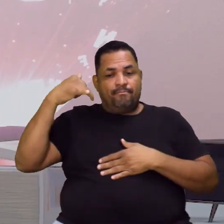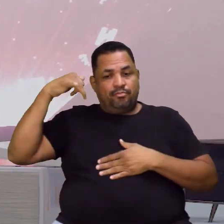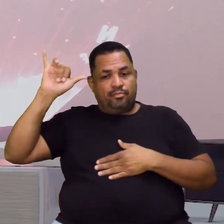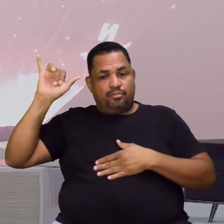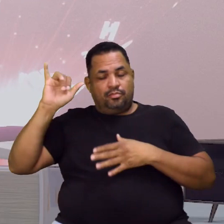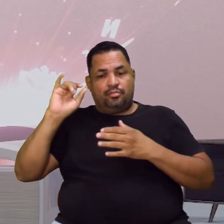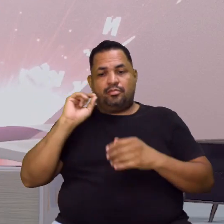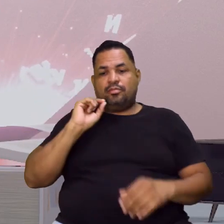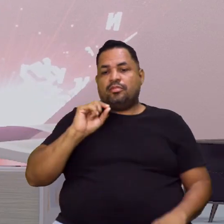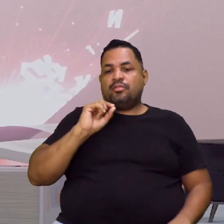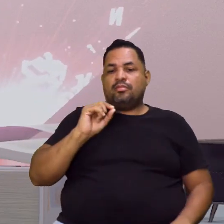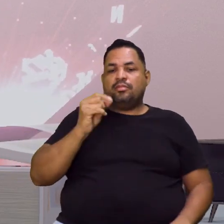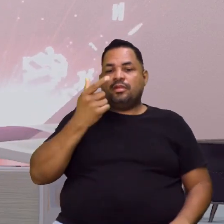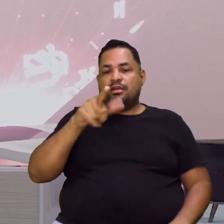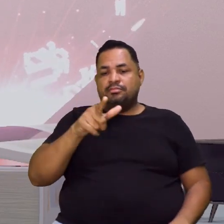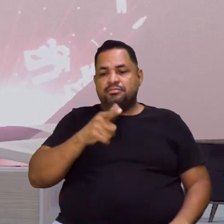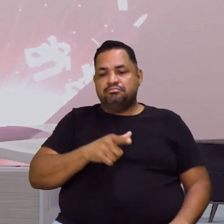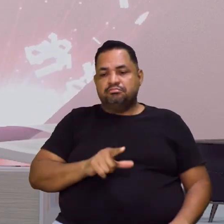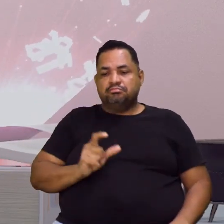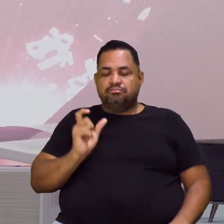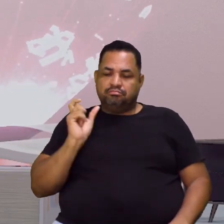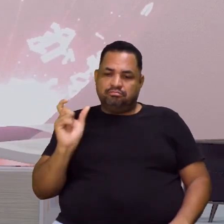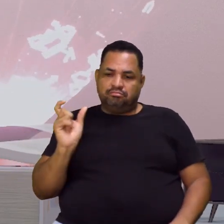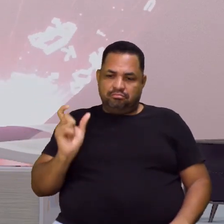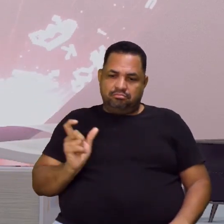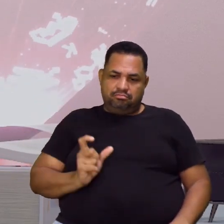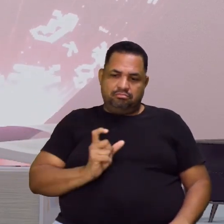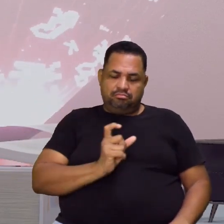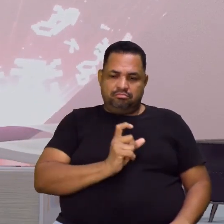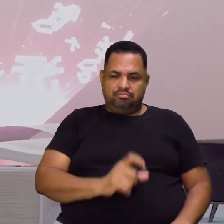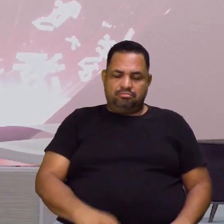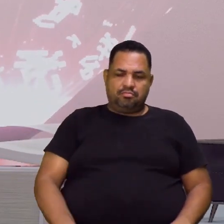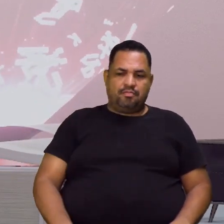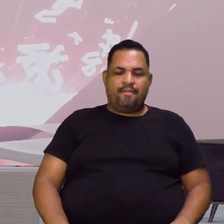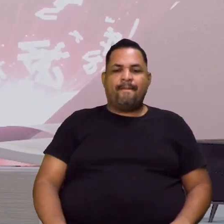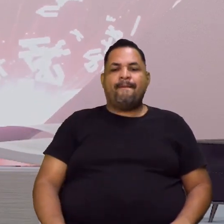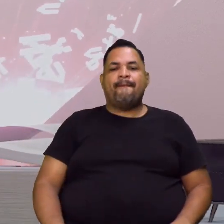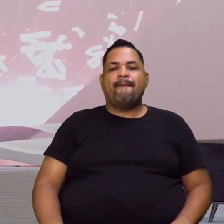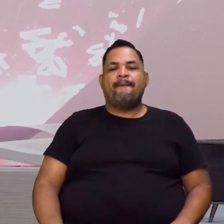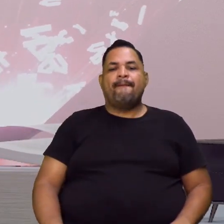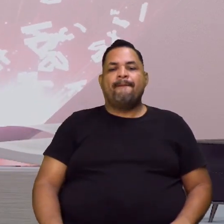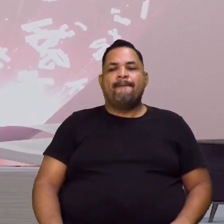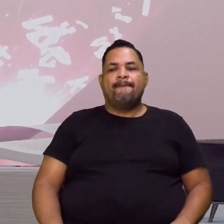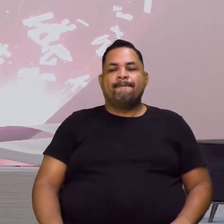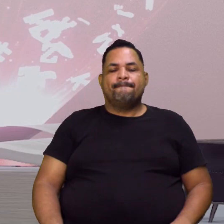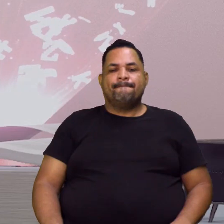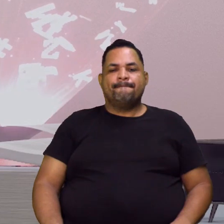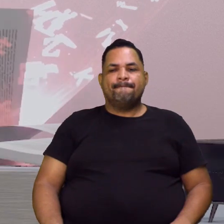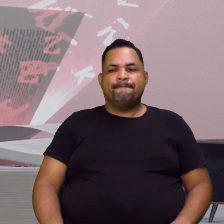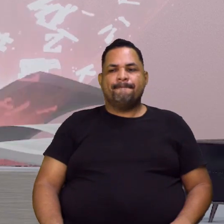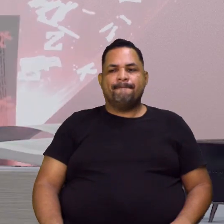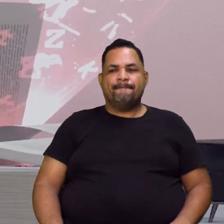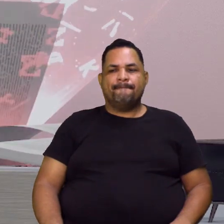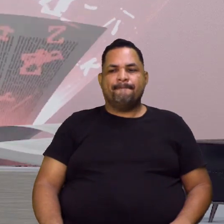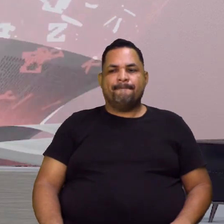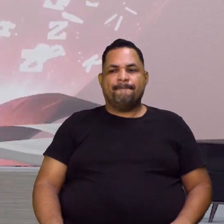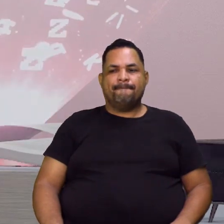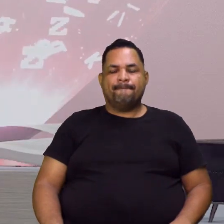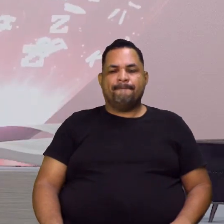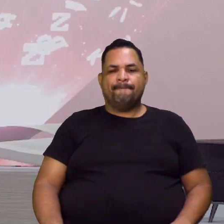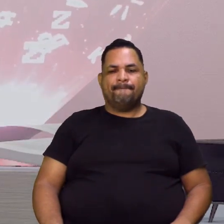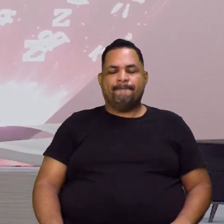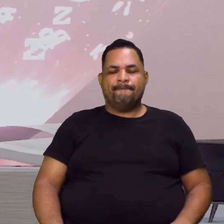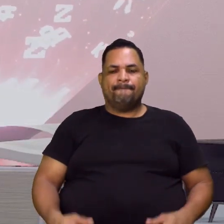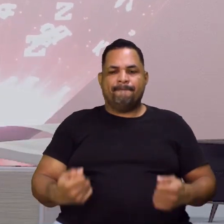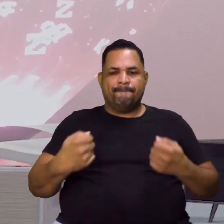o quê? A repetição de palavras. Tá certo? Aí, você